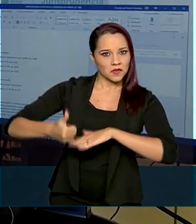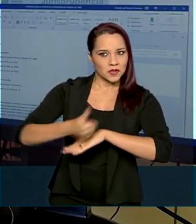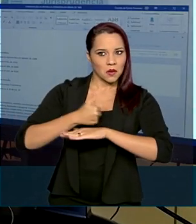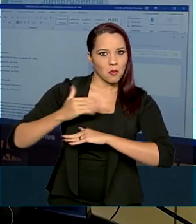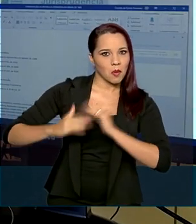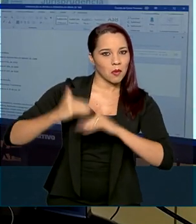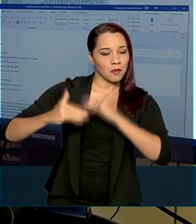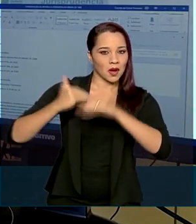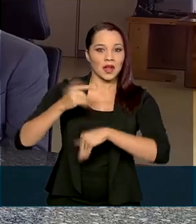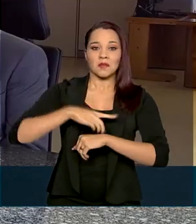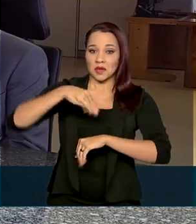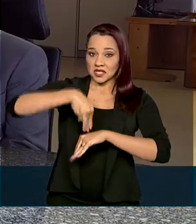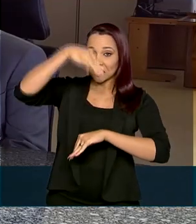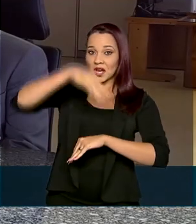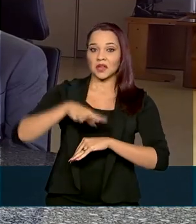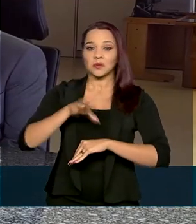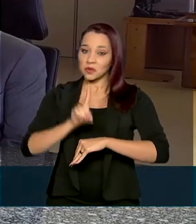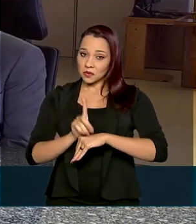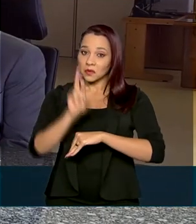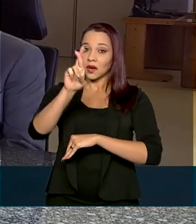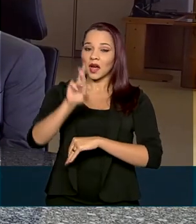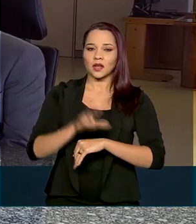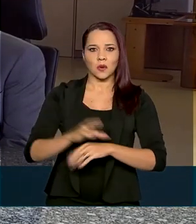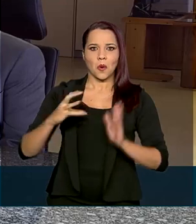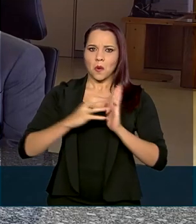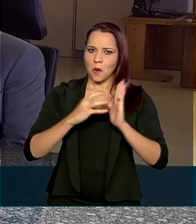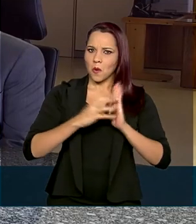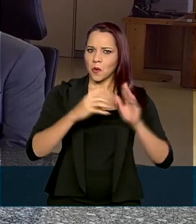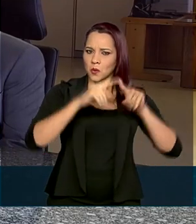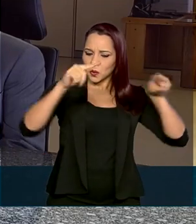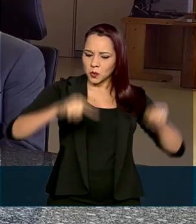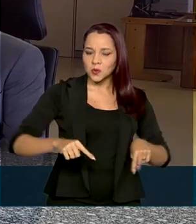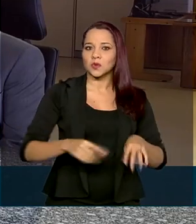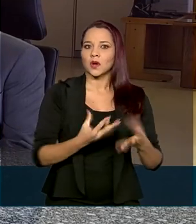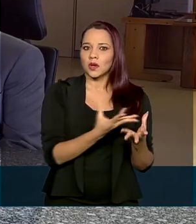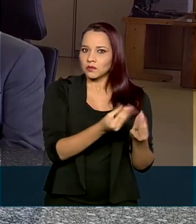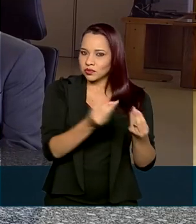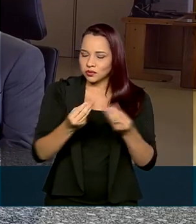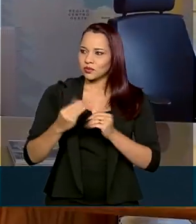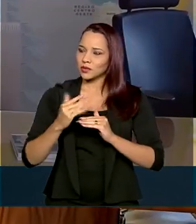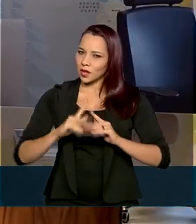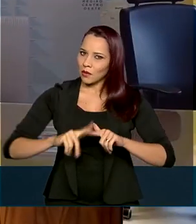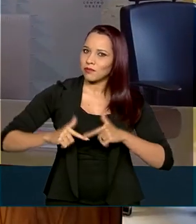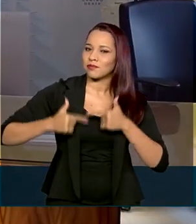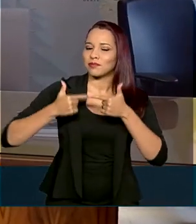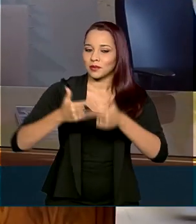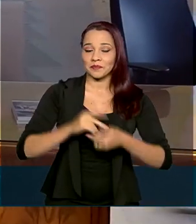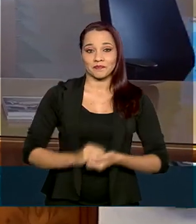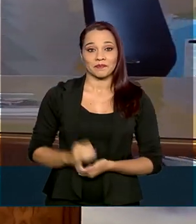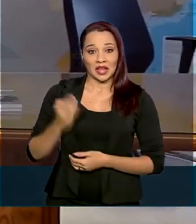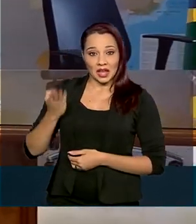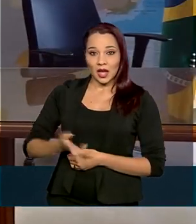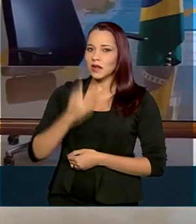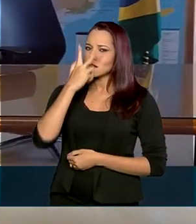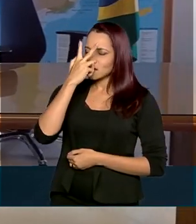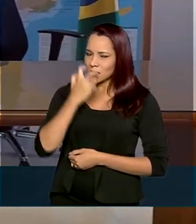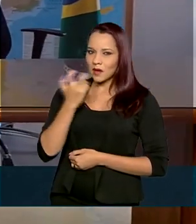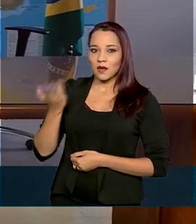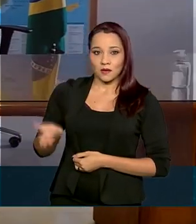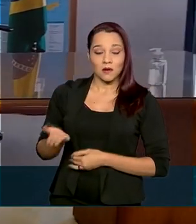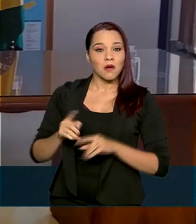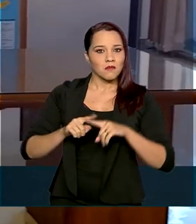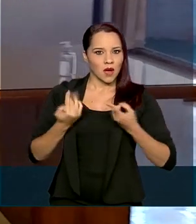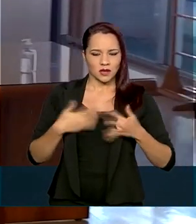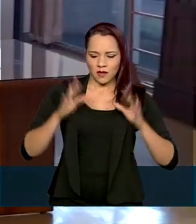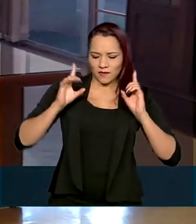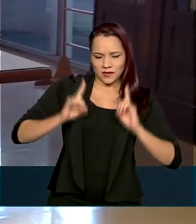lá tem mestrado, doutorado, concursos públicos e muita superação. Cláudio é cego, mas a